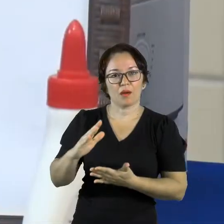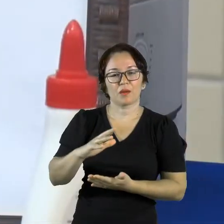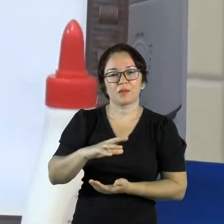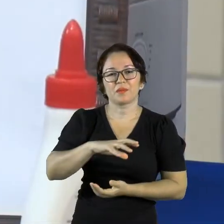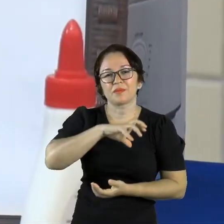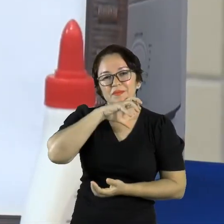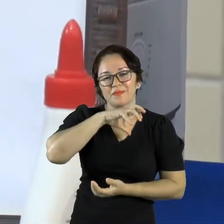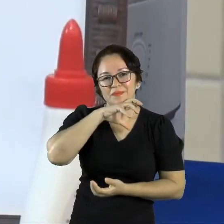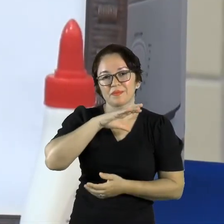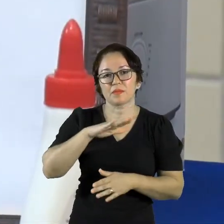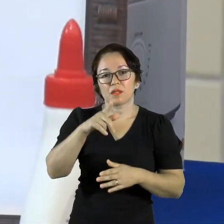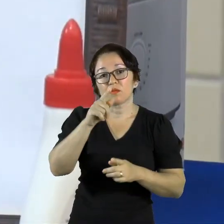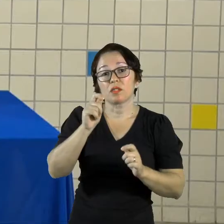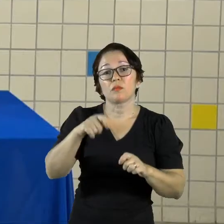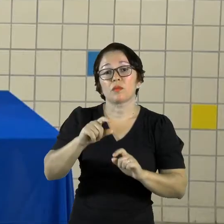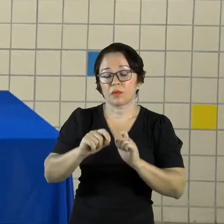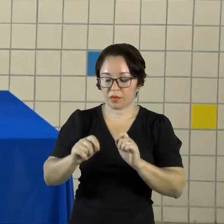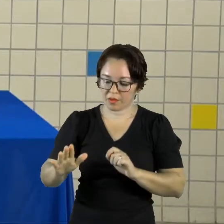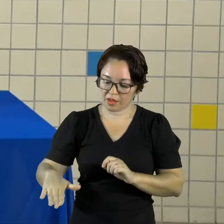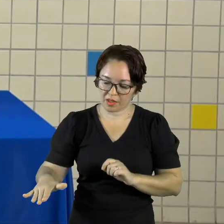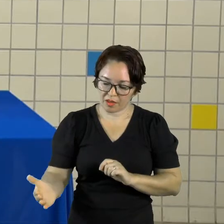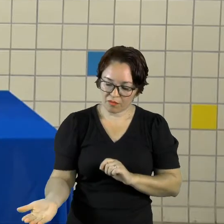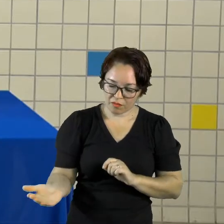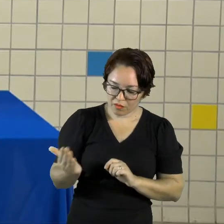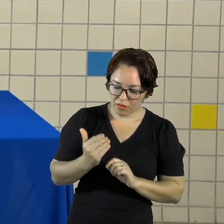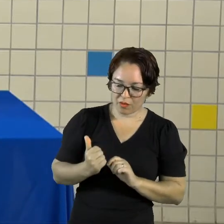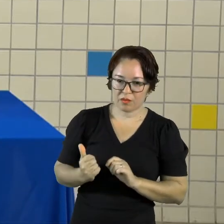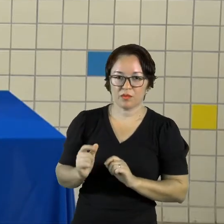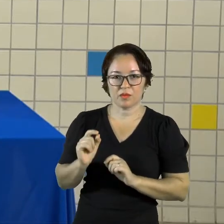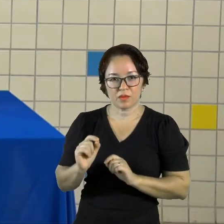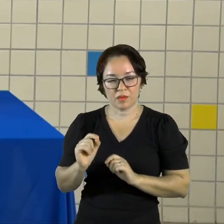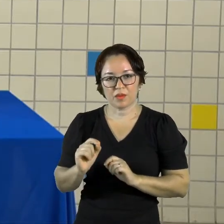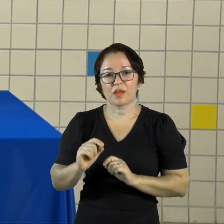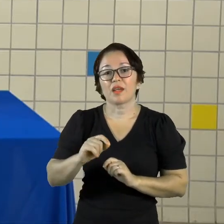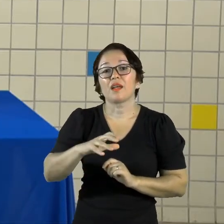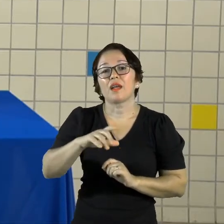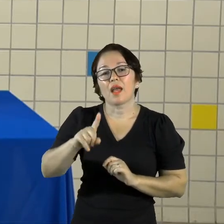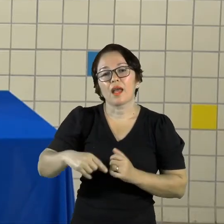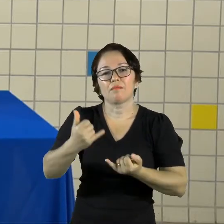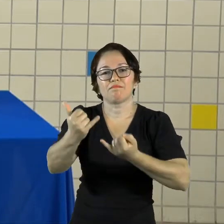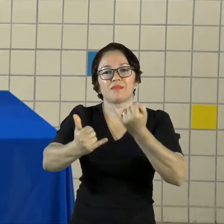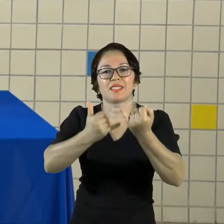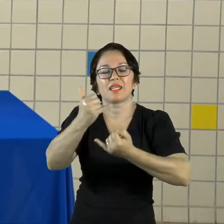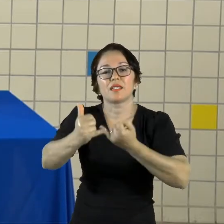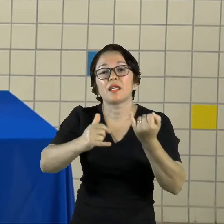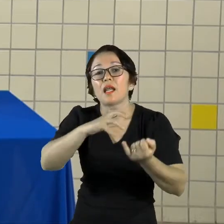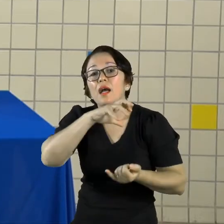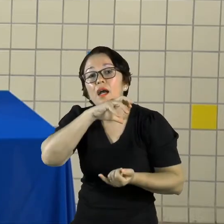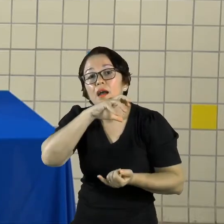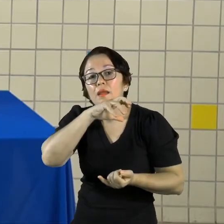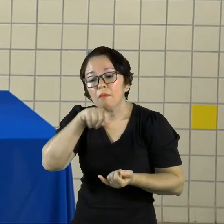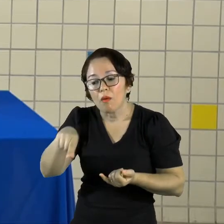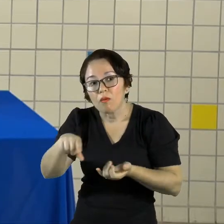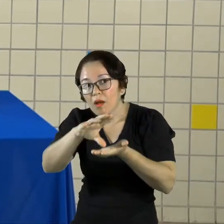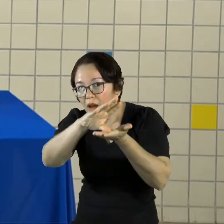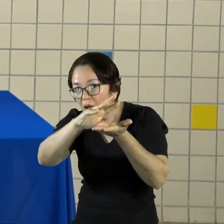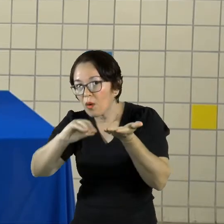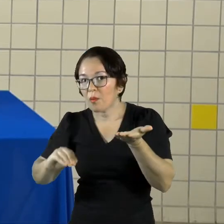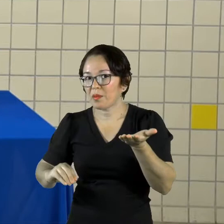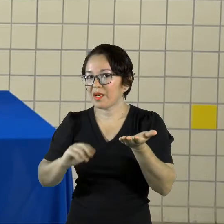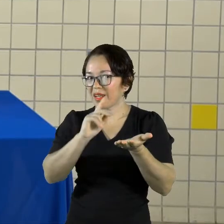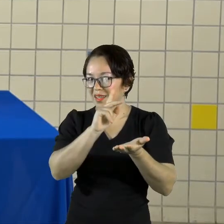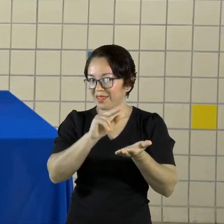criança Para uma brincadeira bem divertida Como a mímica dos animais Para que essa brincadeira aconteça